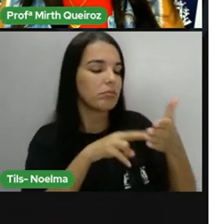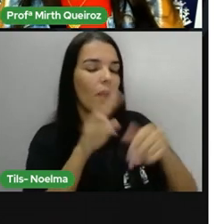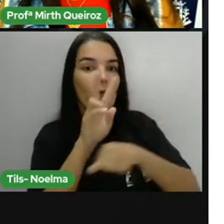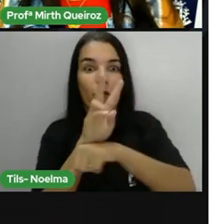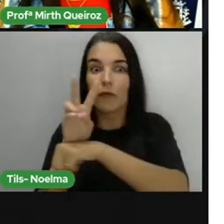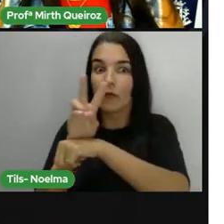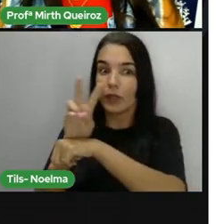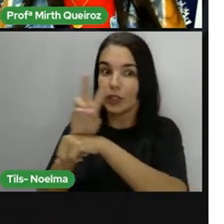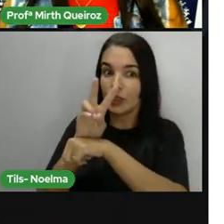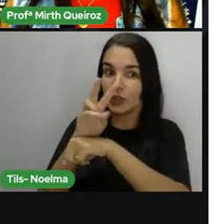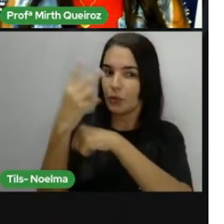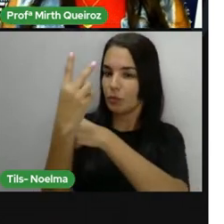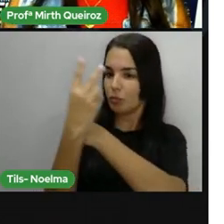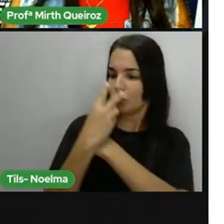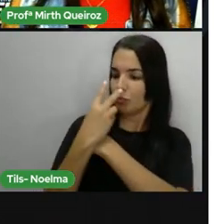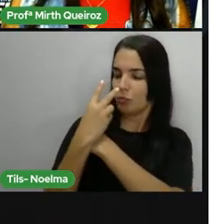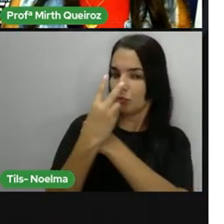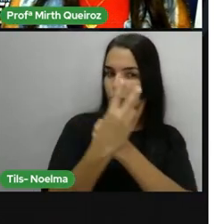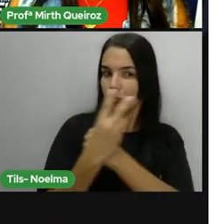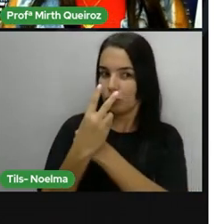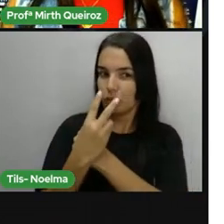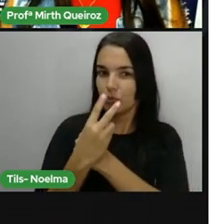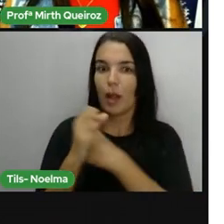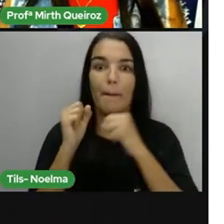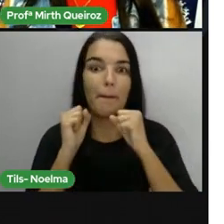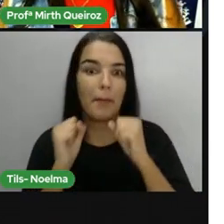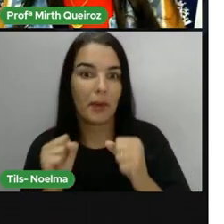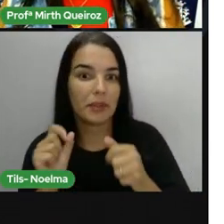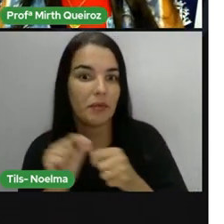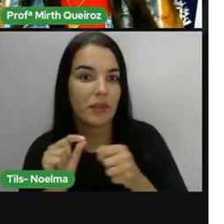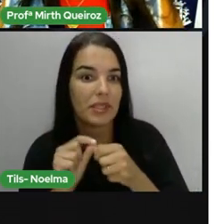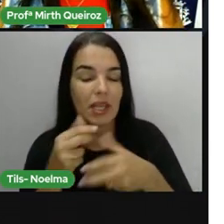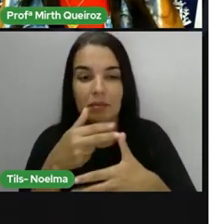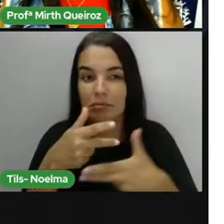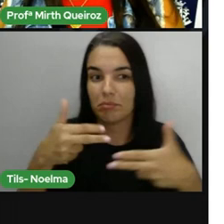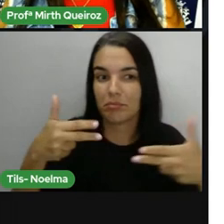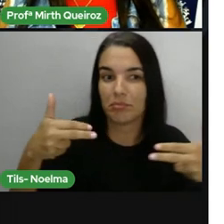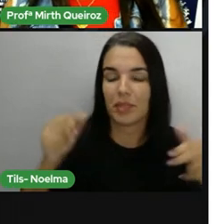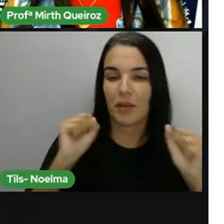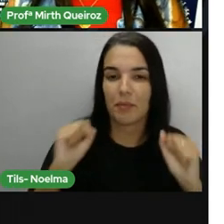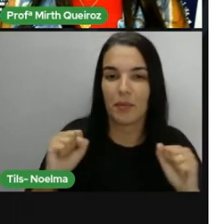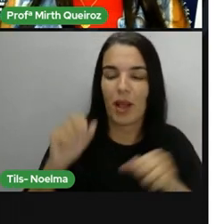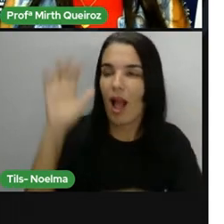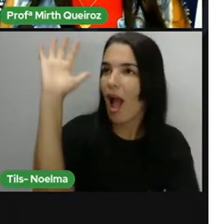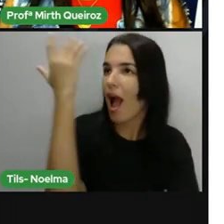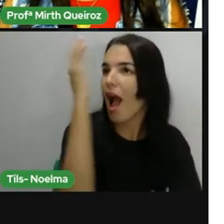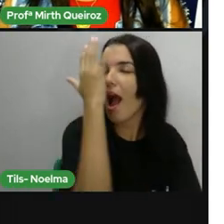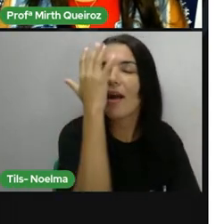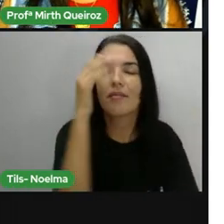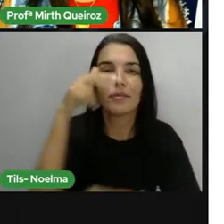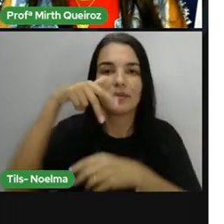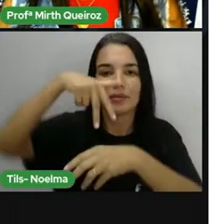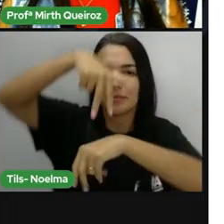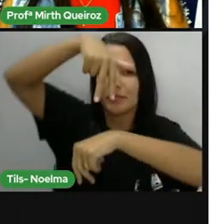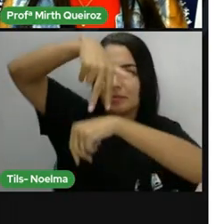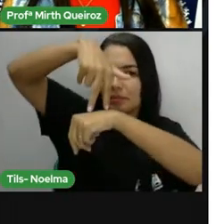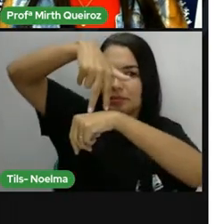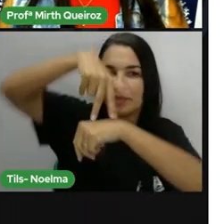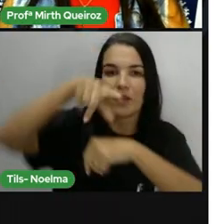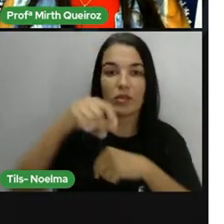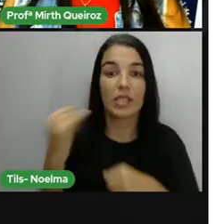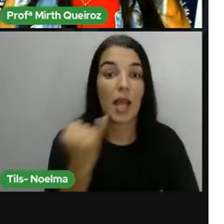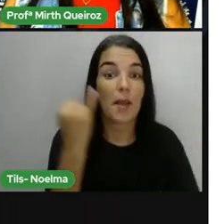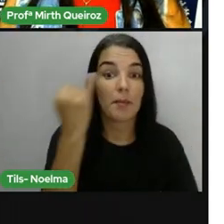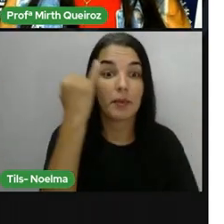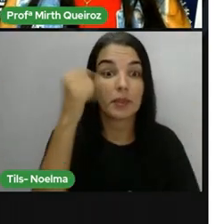criar um cenário, podem usar personagem, pode recitar em cima de uma árvore. O importante é